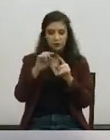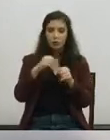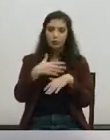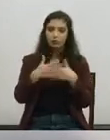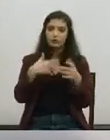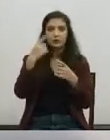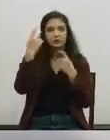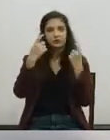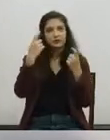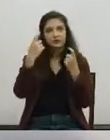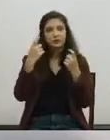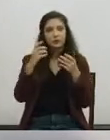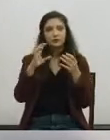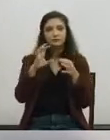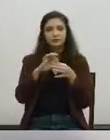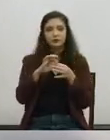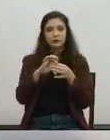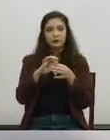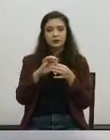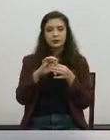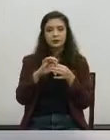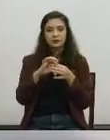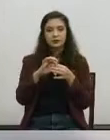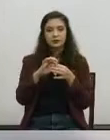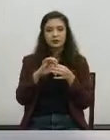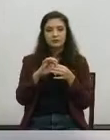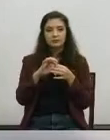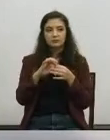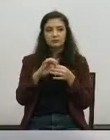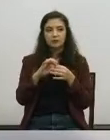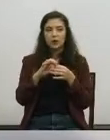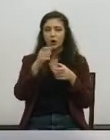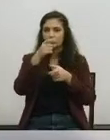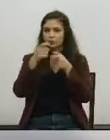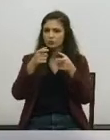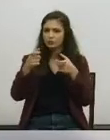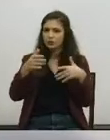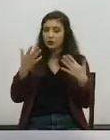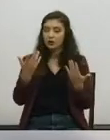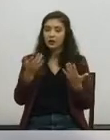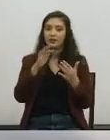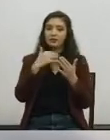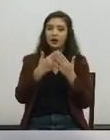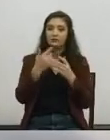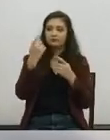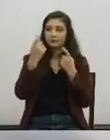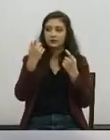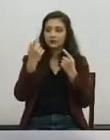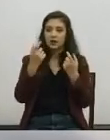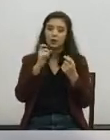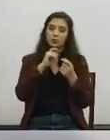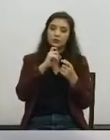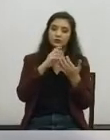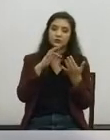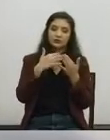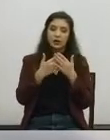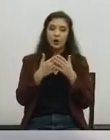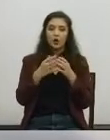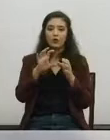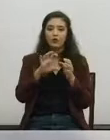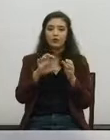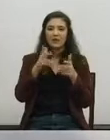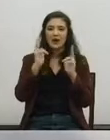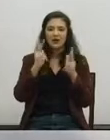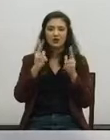um processo de reflexão sobre a devolução da Avenida de Ceuta aos cidadãos e que, basicamente, consideremos a hipótese de não regressar a um modelo de